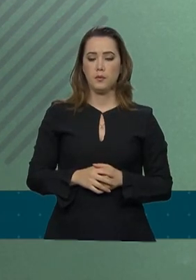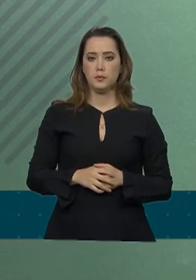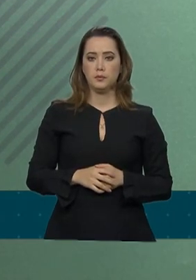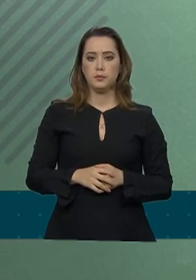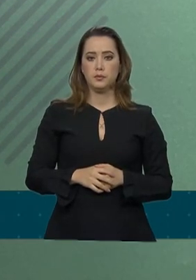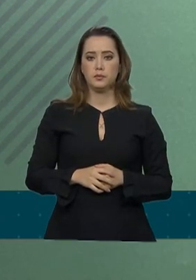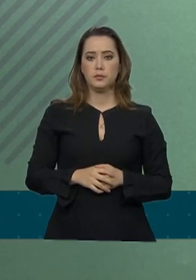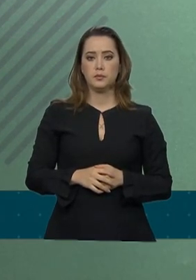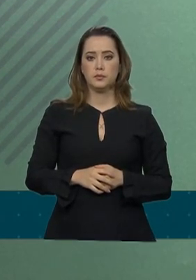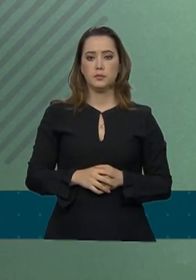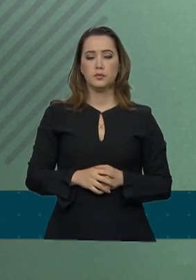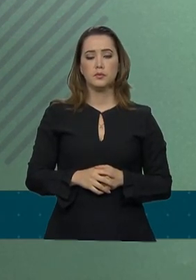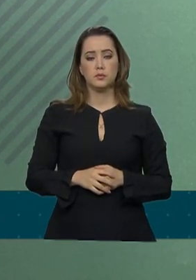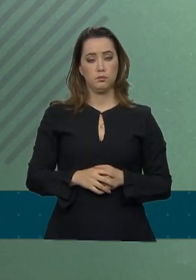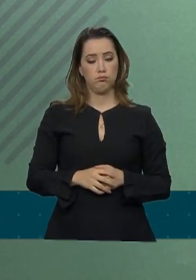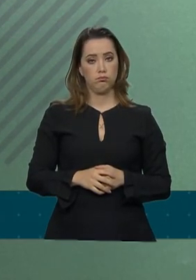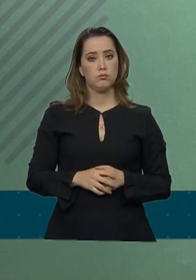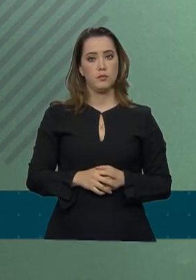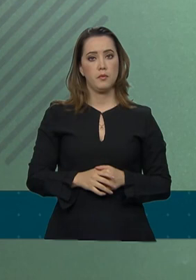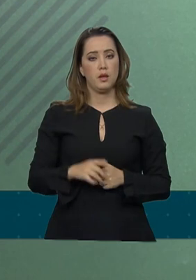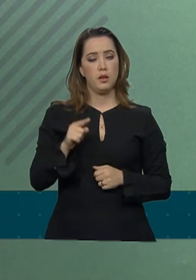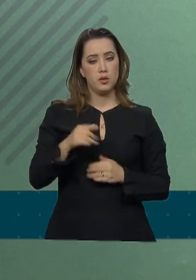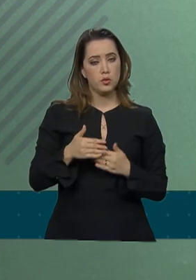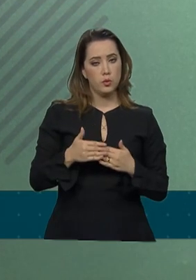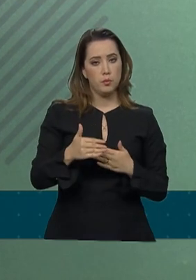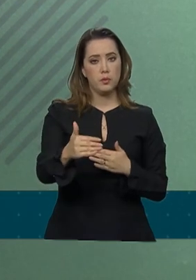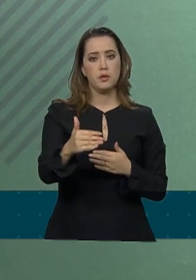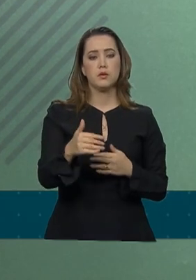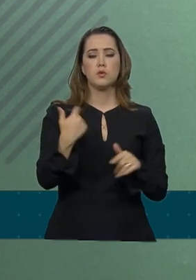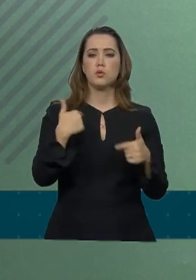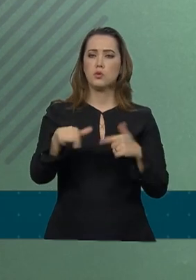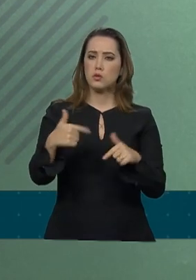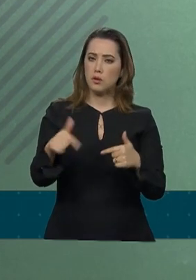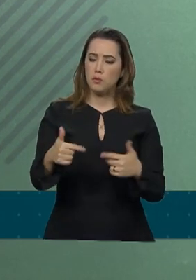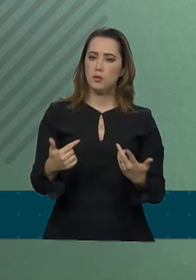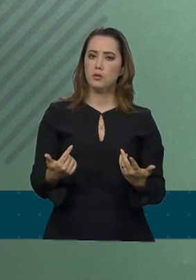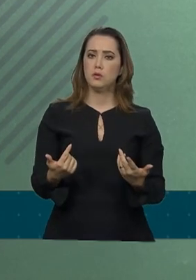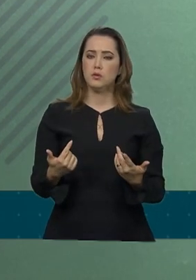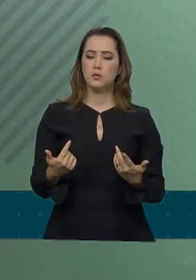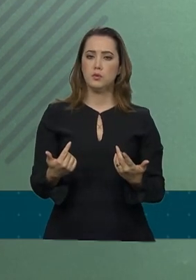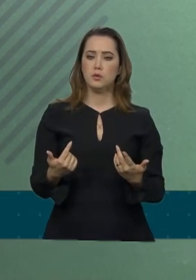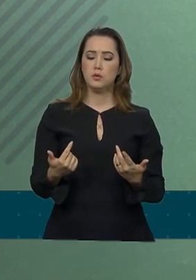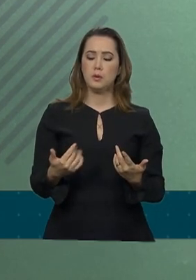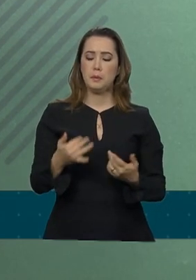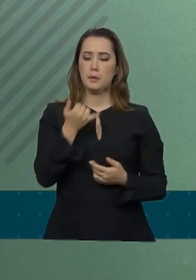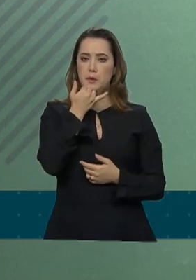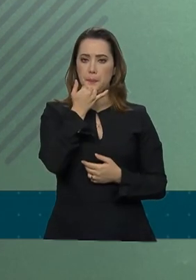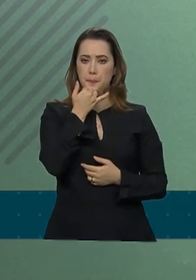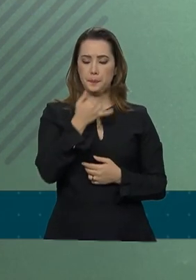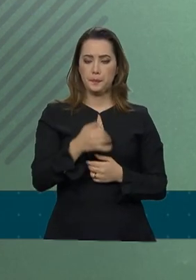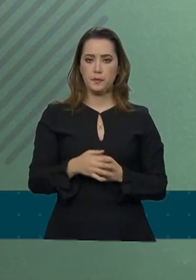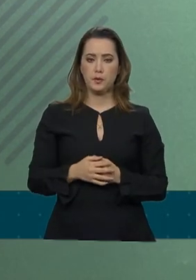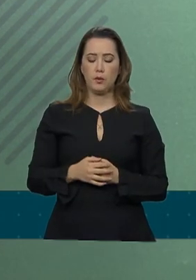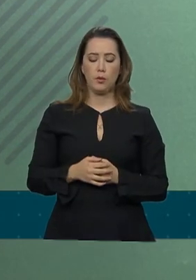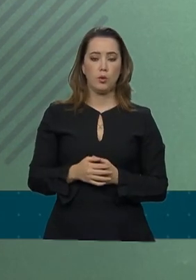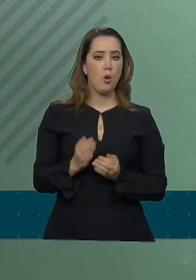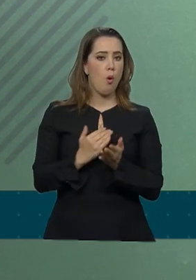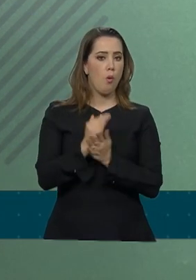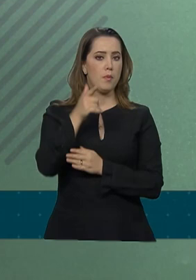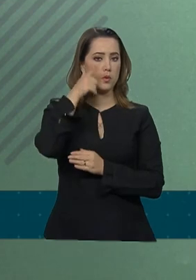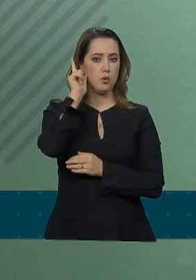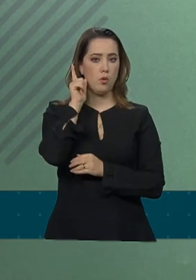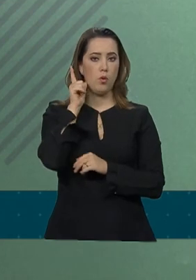Este início da atividade, perdão, começou ontem o prazo para os médicos